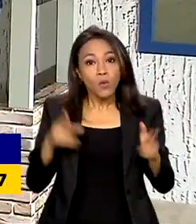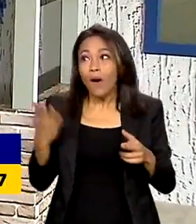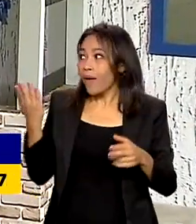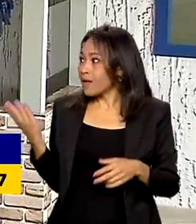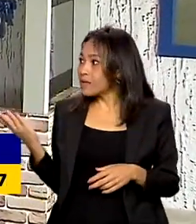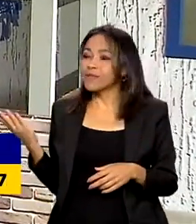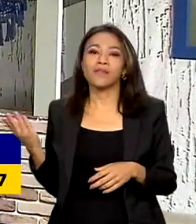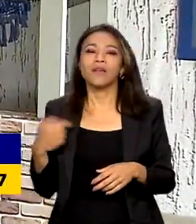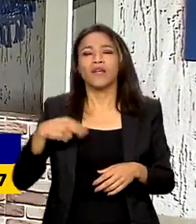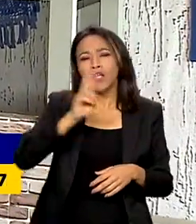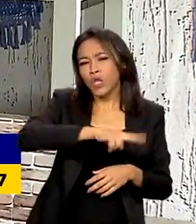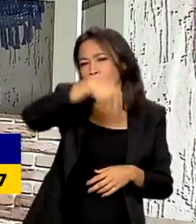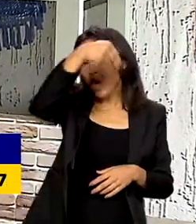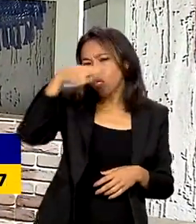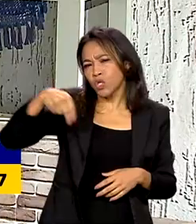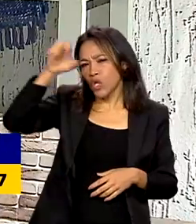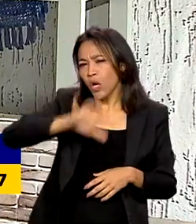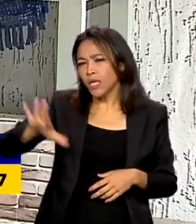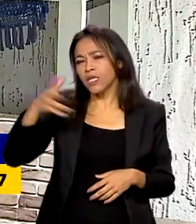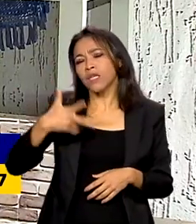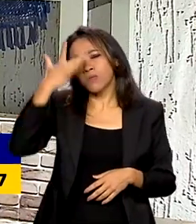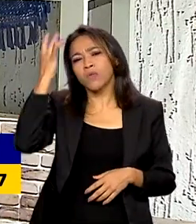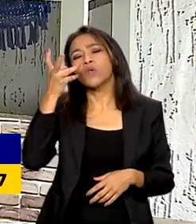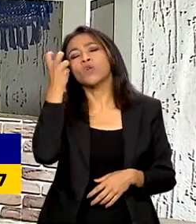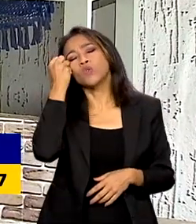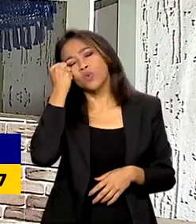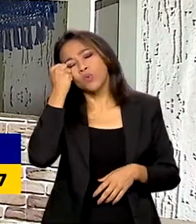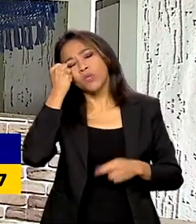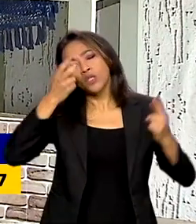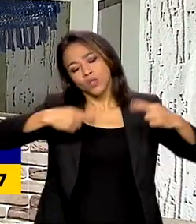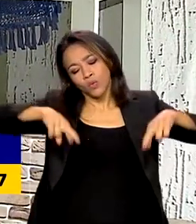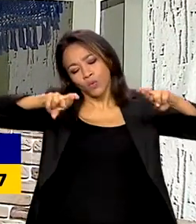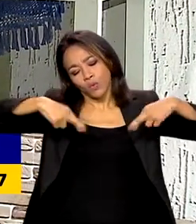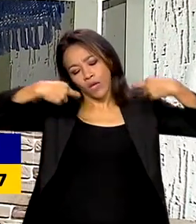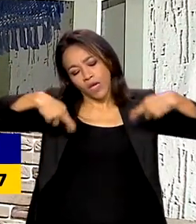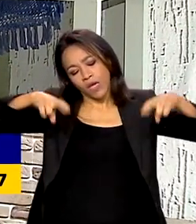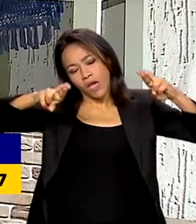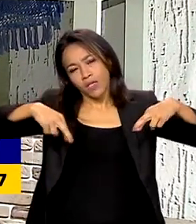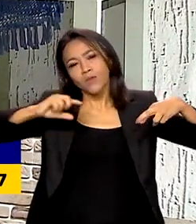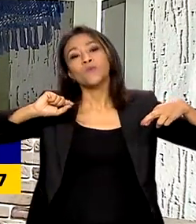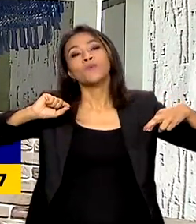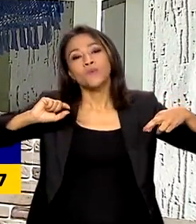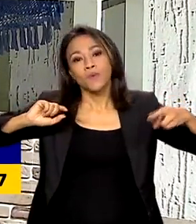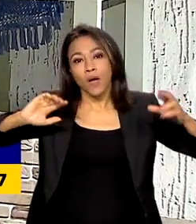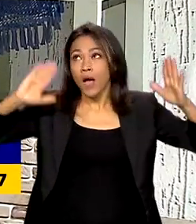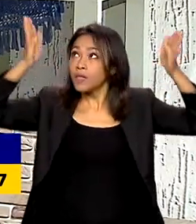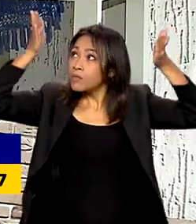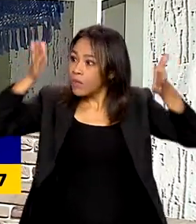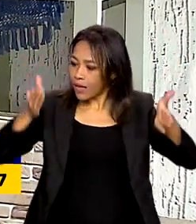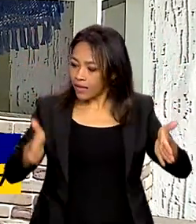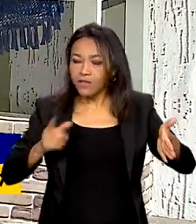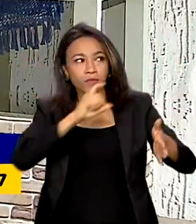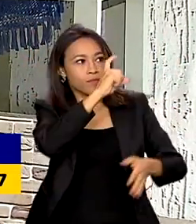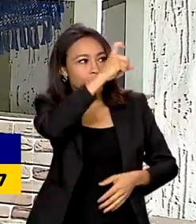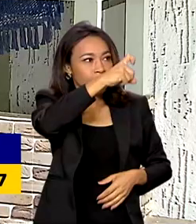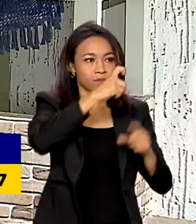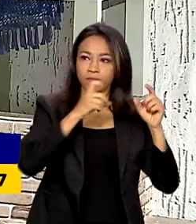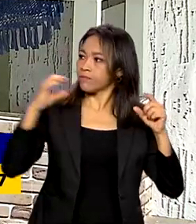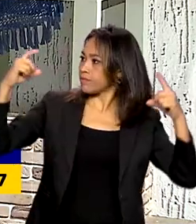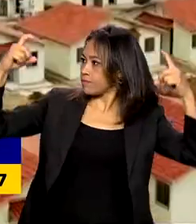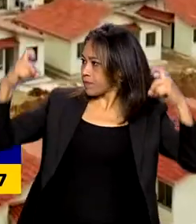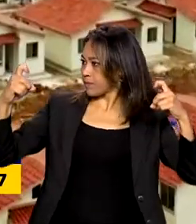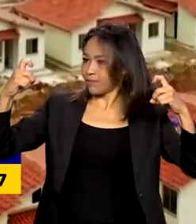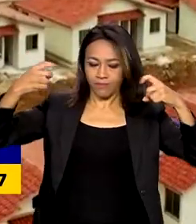norte e nordeste, onde as pessoas costumam dar aquela cochilada ou até mesmo dormir em redes, as paredes já vão vir com o suporte